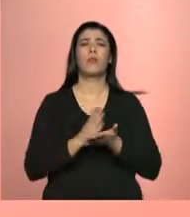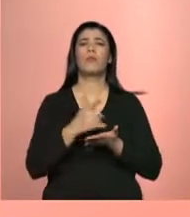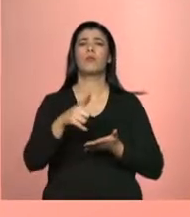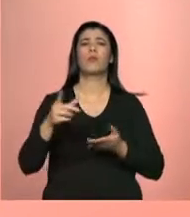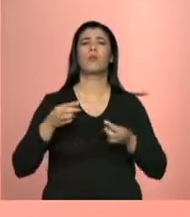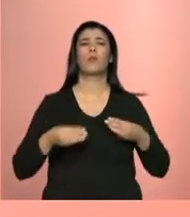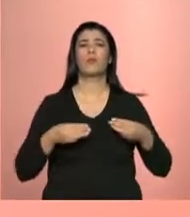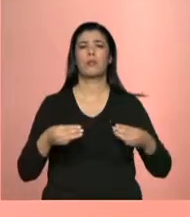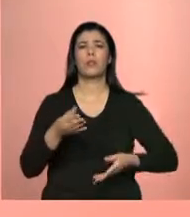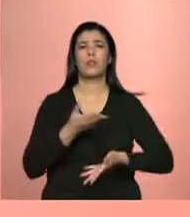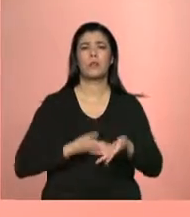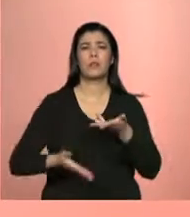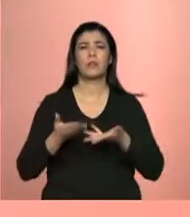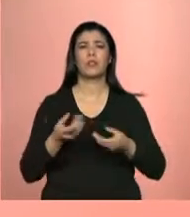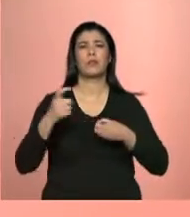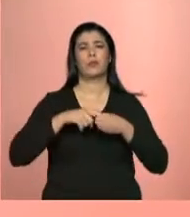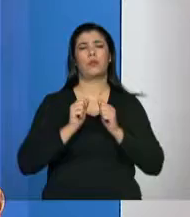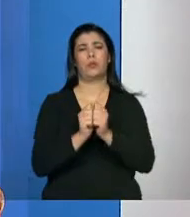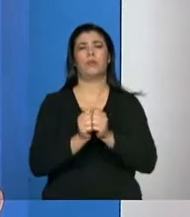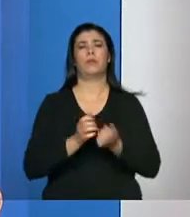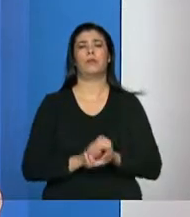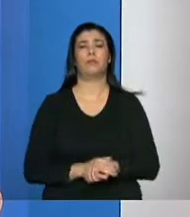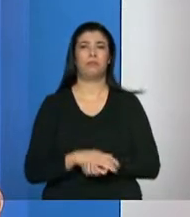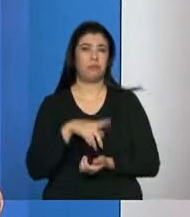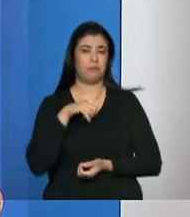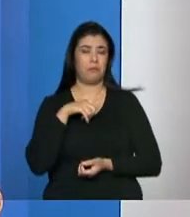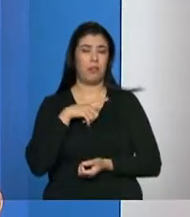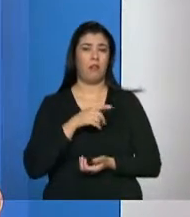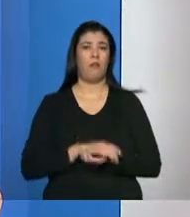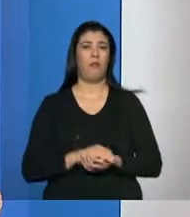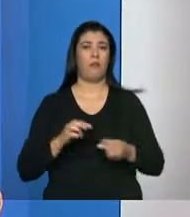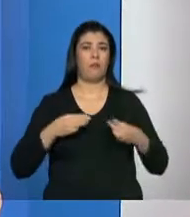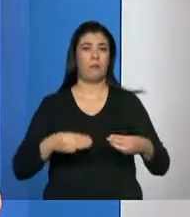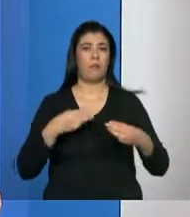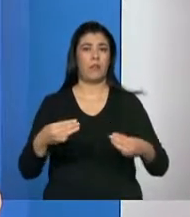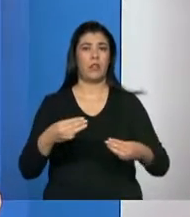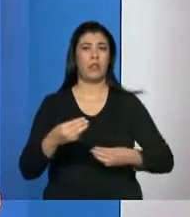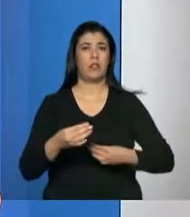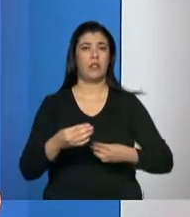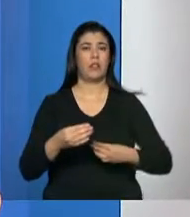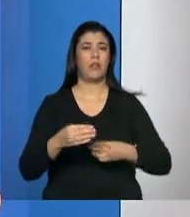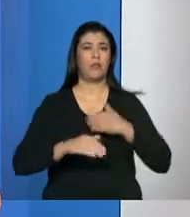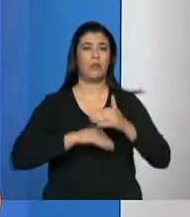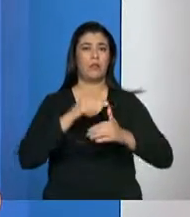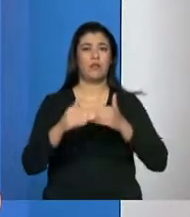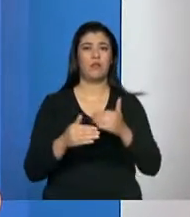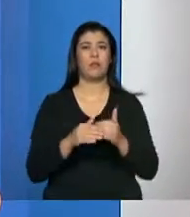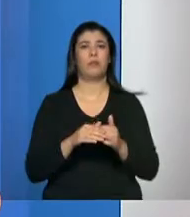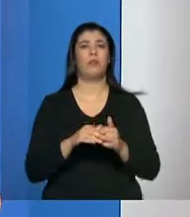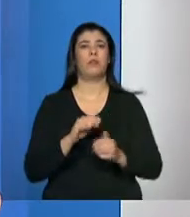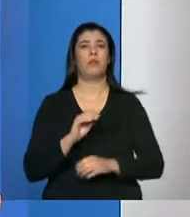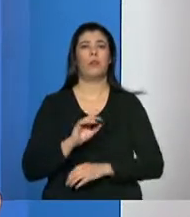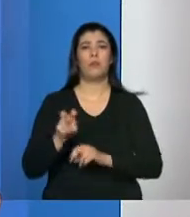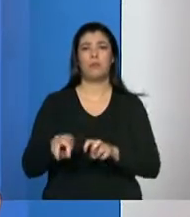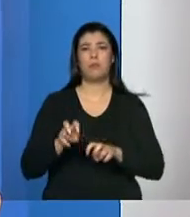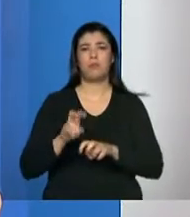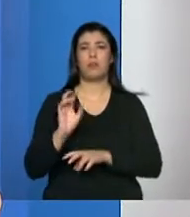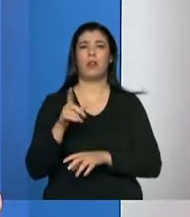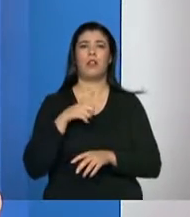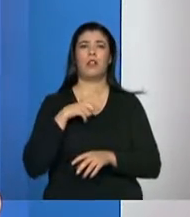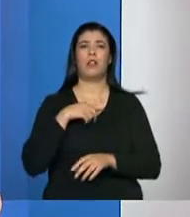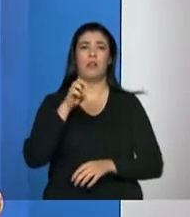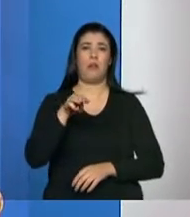envolvidos nesses programas. Olha, o Ministério de Desenvolvimento Agrário, com toda a sua política de reforma agrária, de